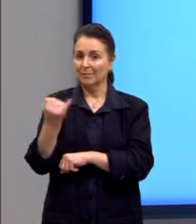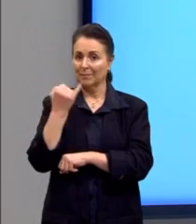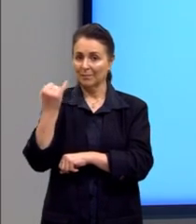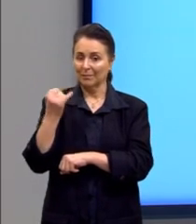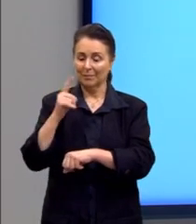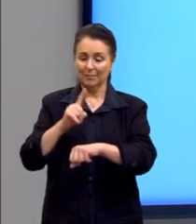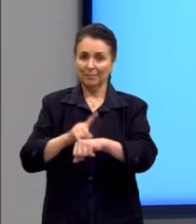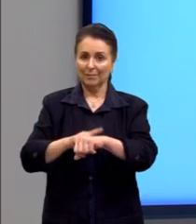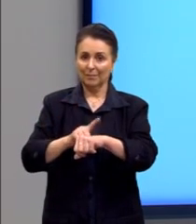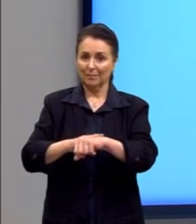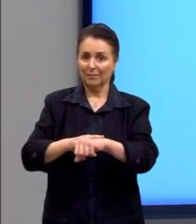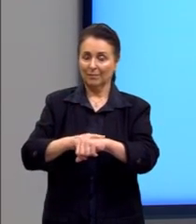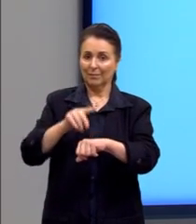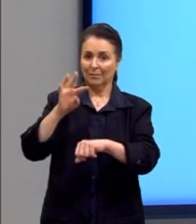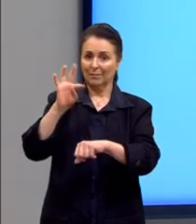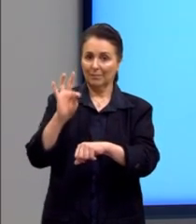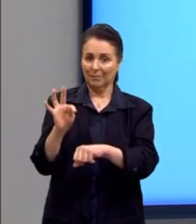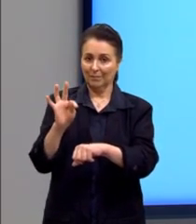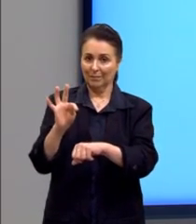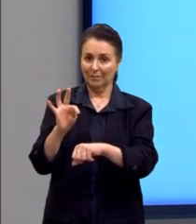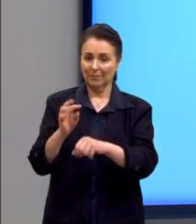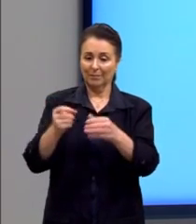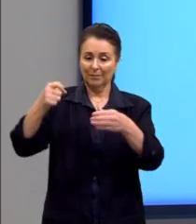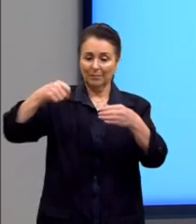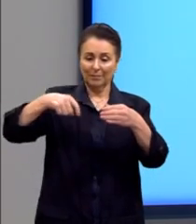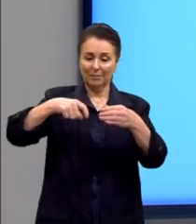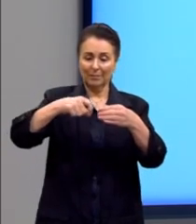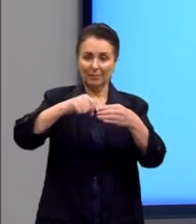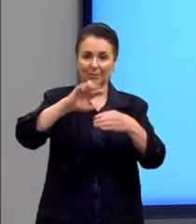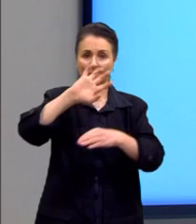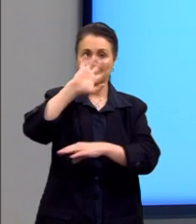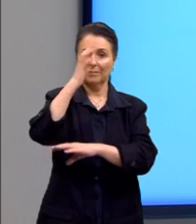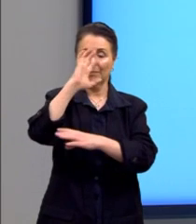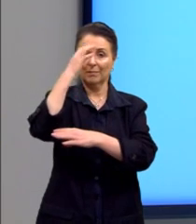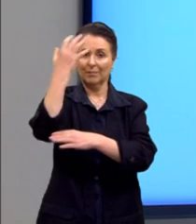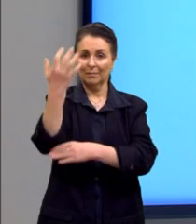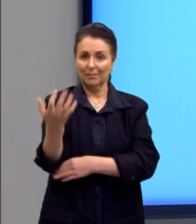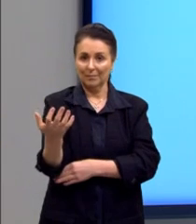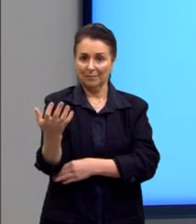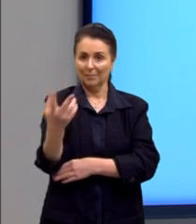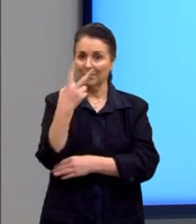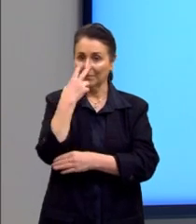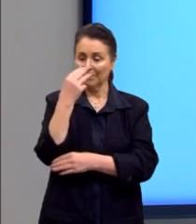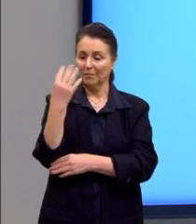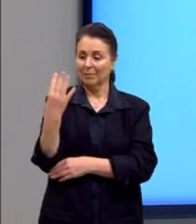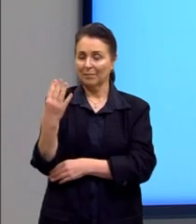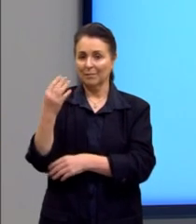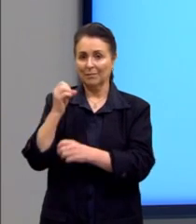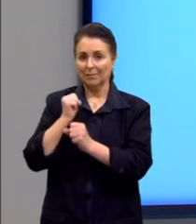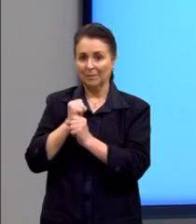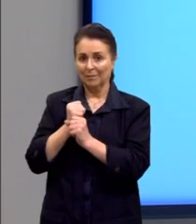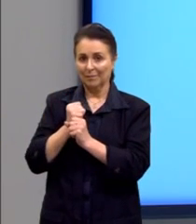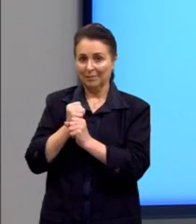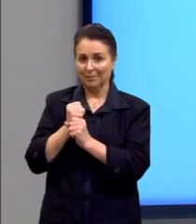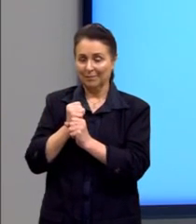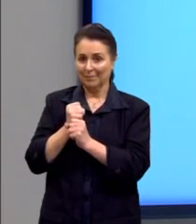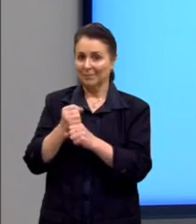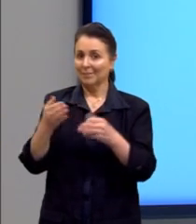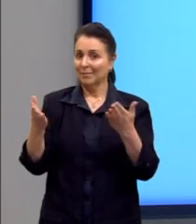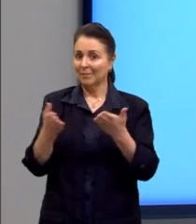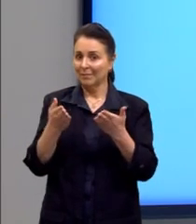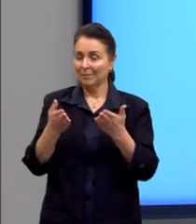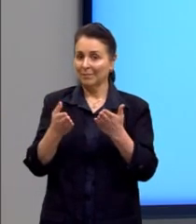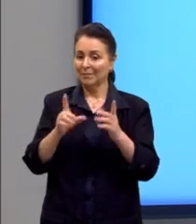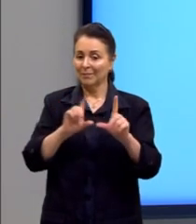entre a plantação e o corte é igual, então, a 4 anos. E agora, sim, podemos